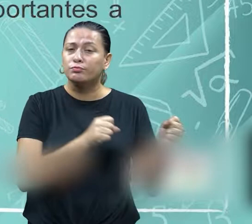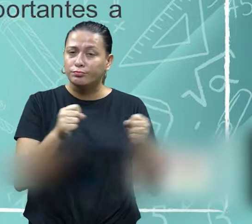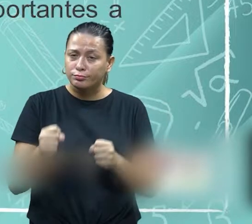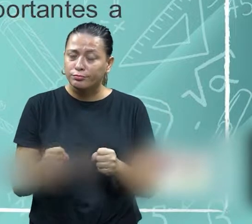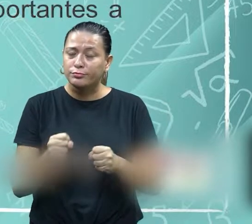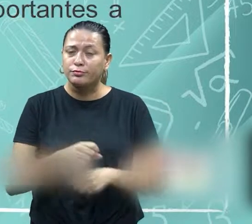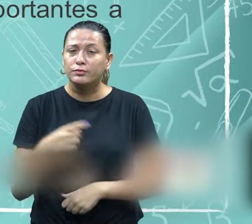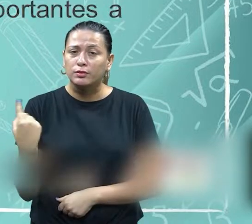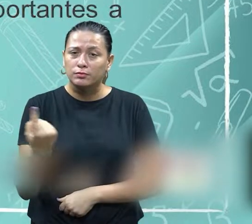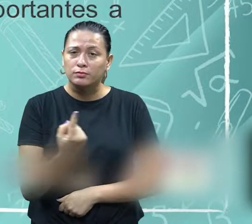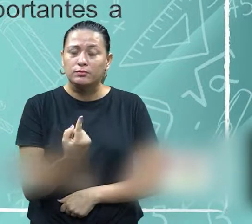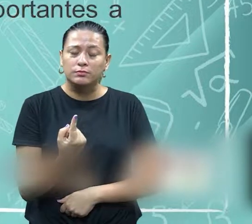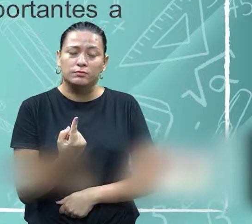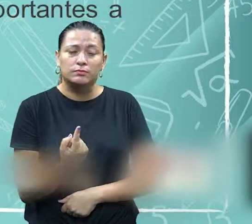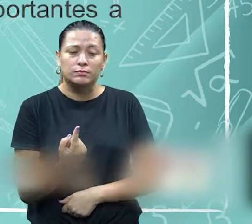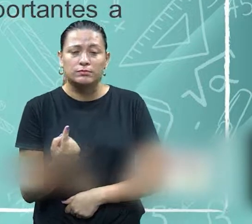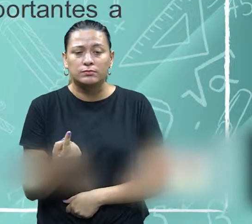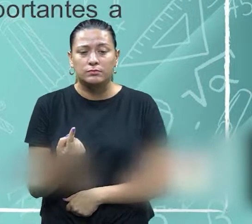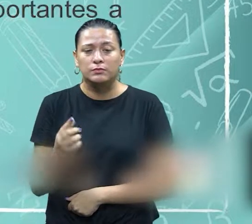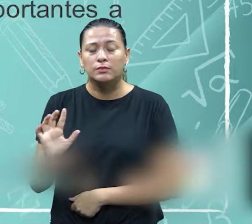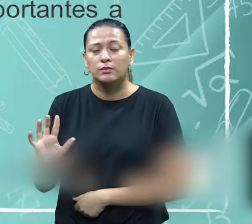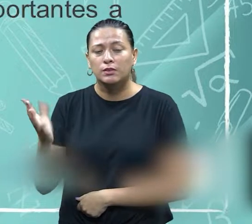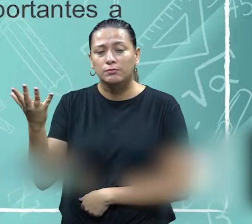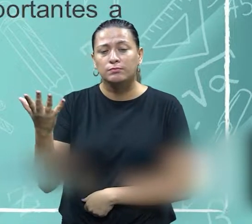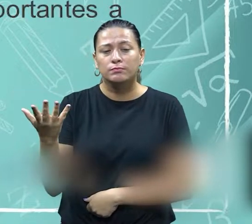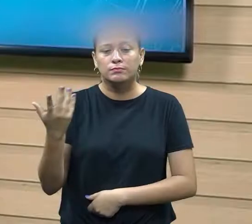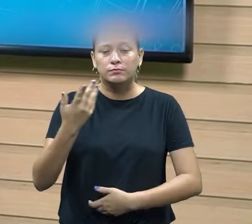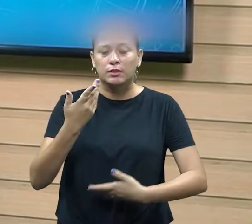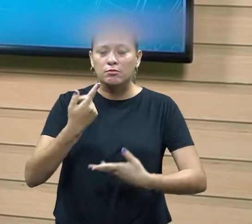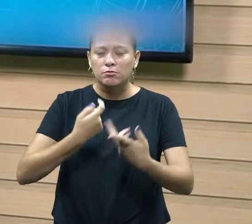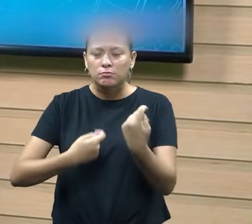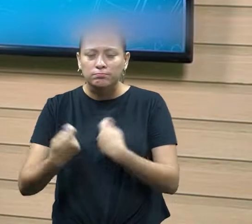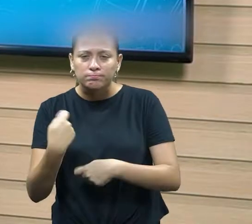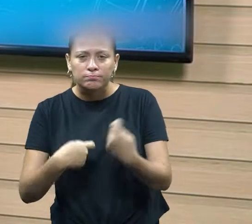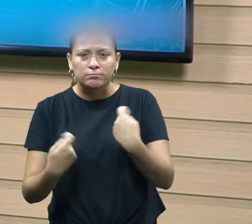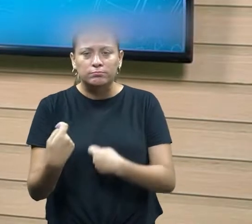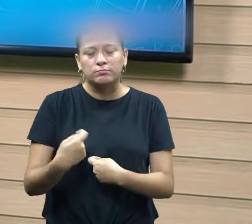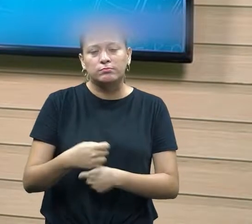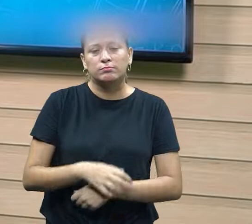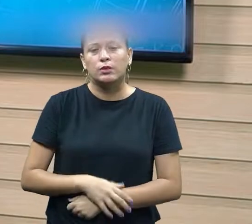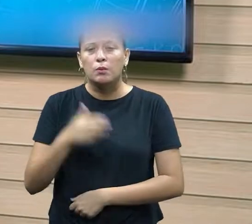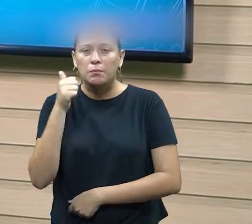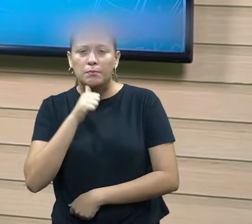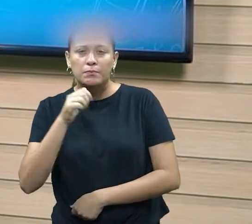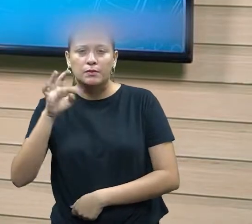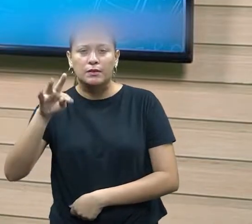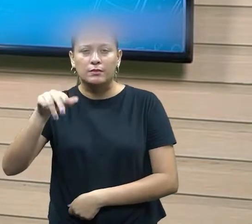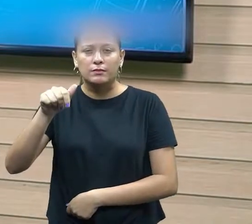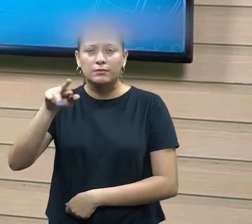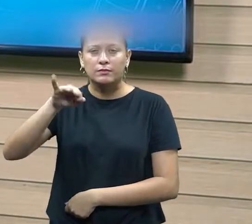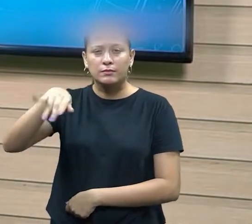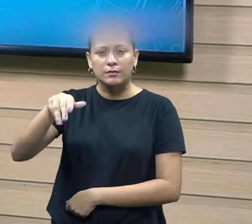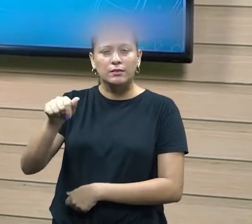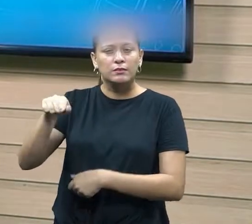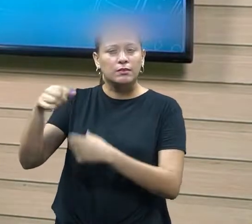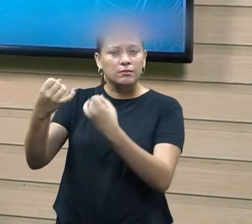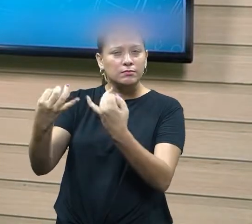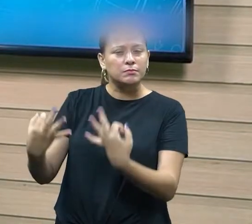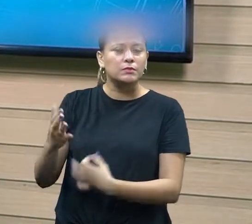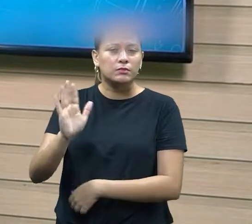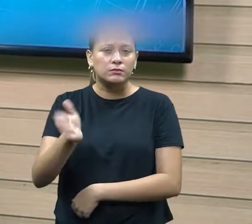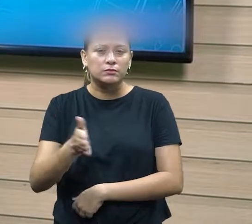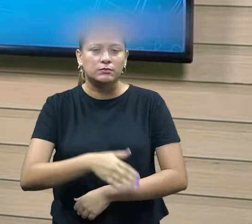poder que vai se fazer presente nesse processo de negociar, né? Como a Tatiana sempre falou para a gente, né? Nós estamos